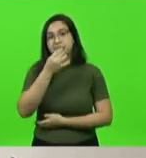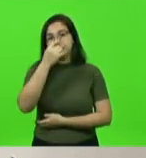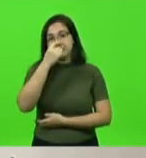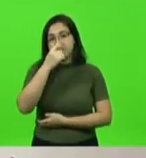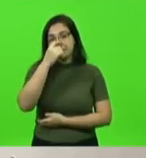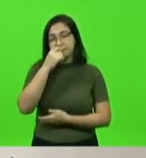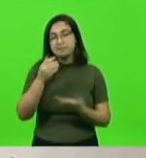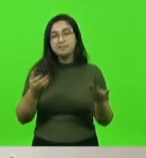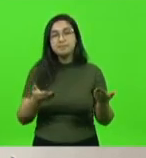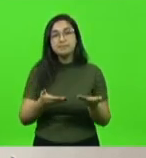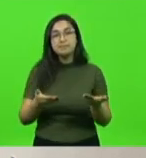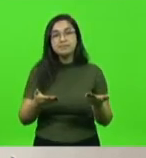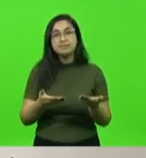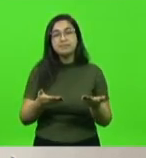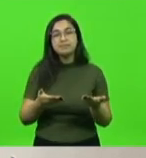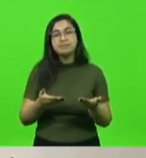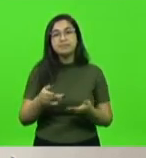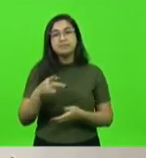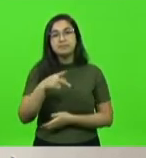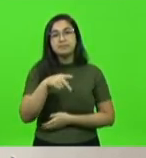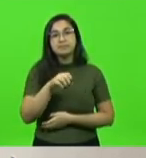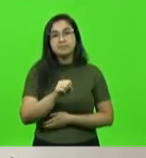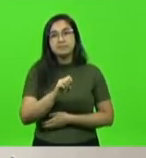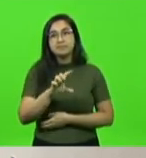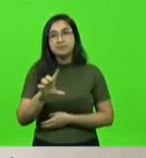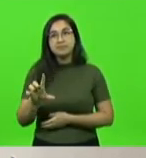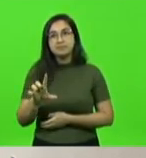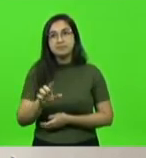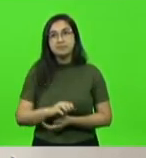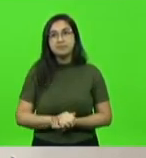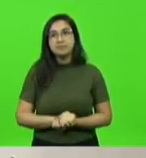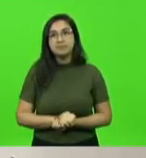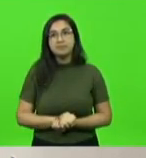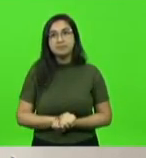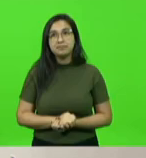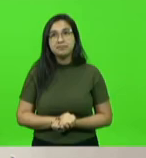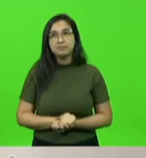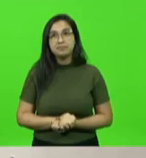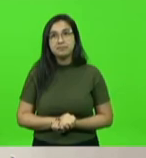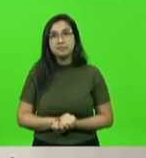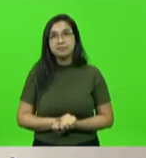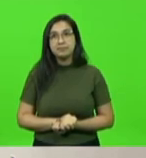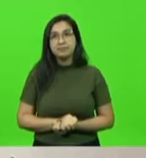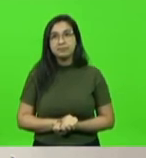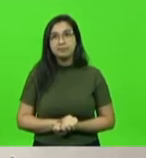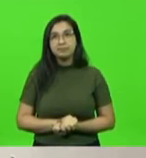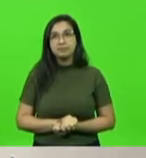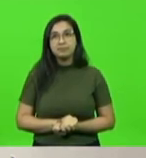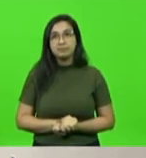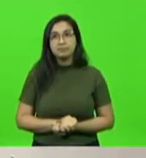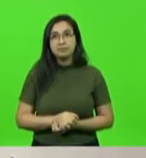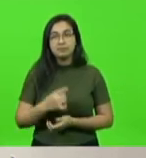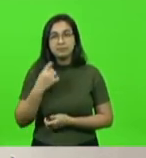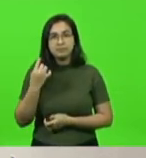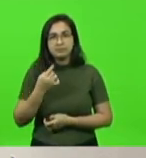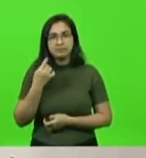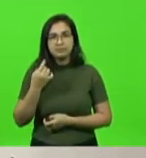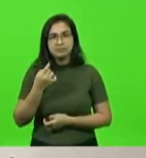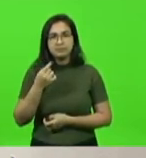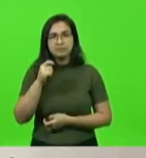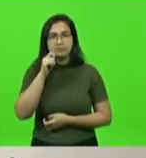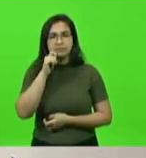bloco bloco PSL partido PSL eu vi a deputada Campagnolo